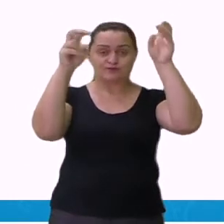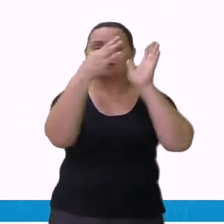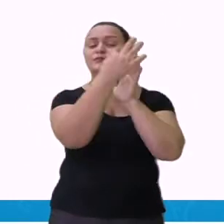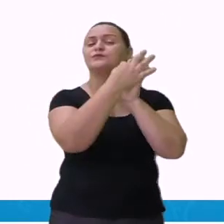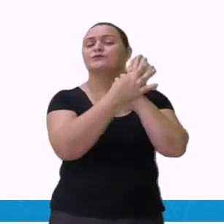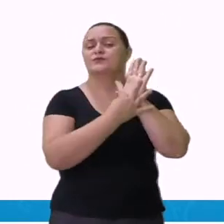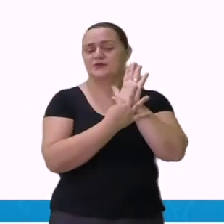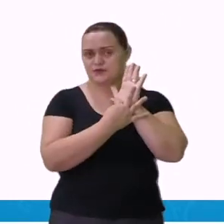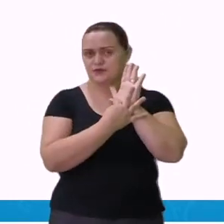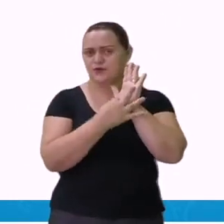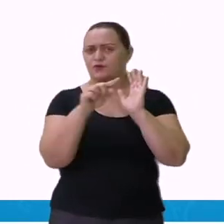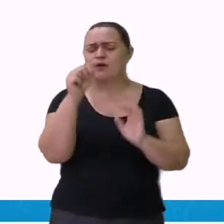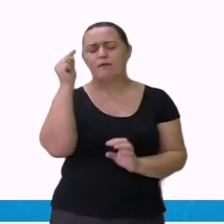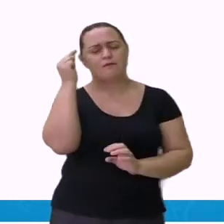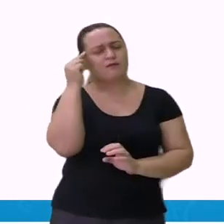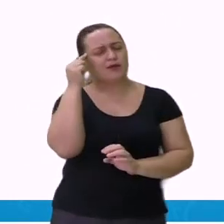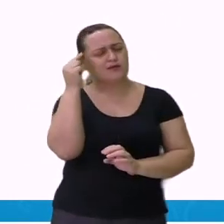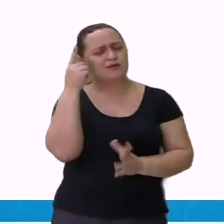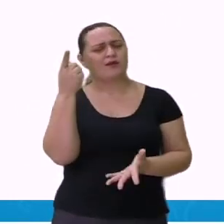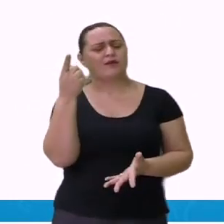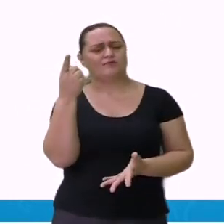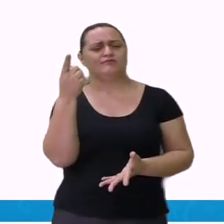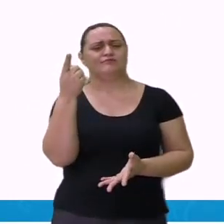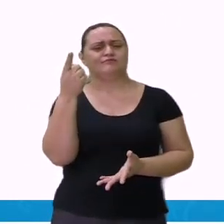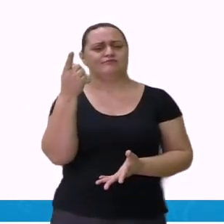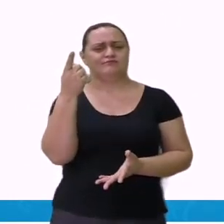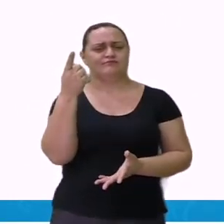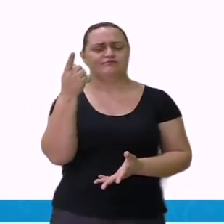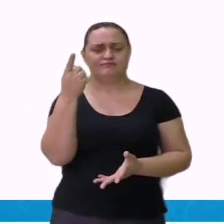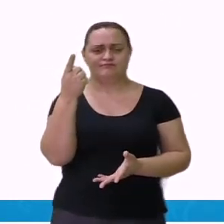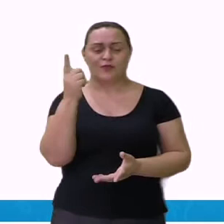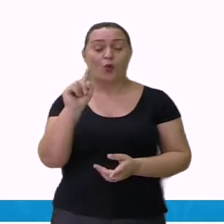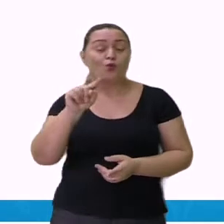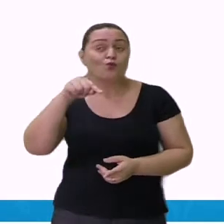para esse texto. Anote aí nas suas atividades.